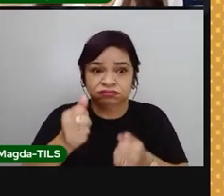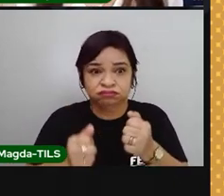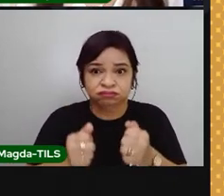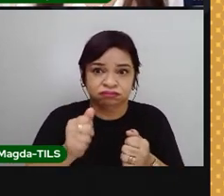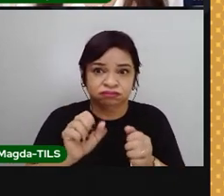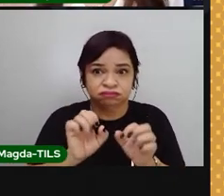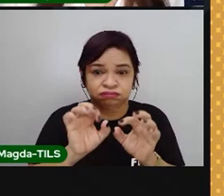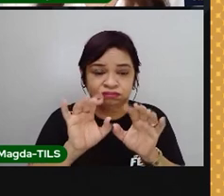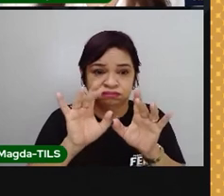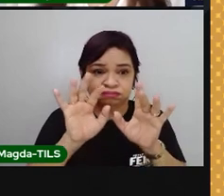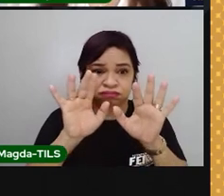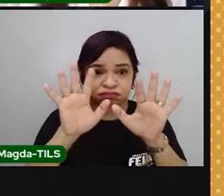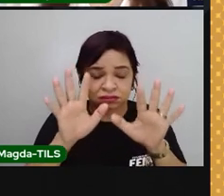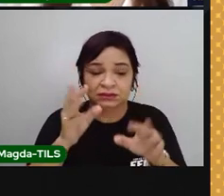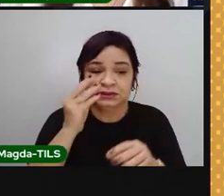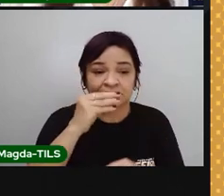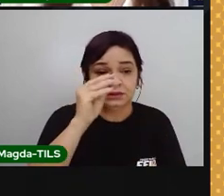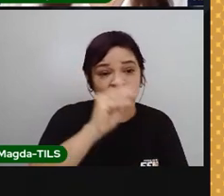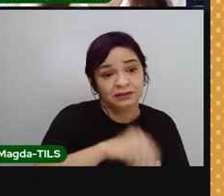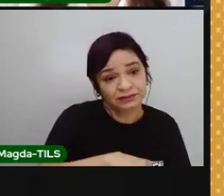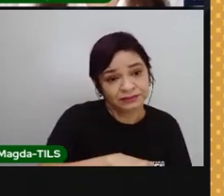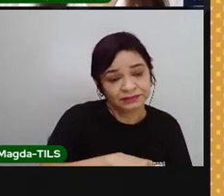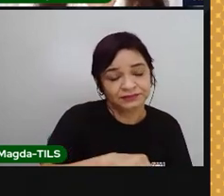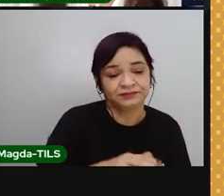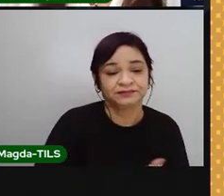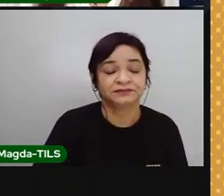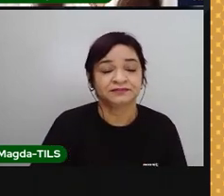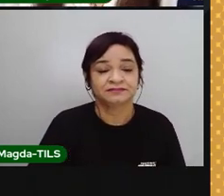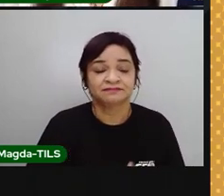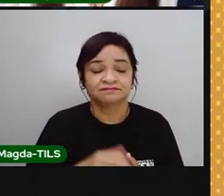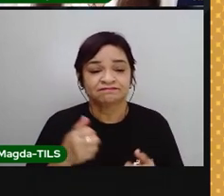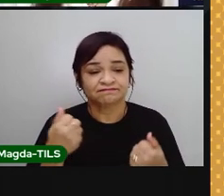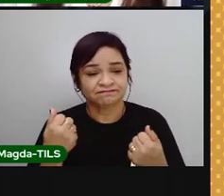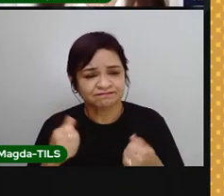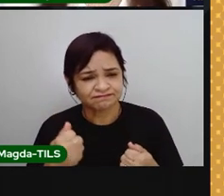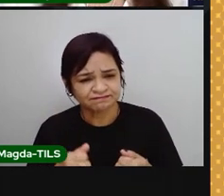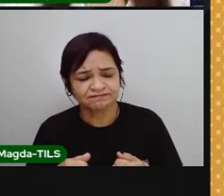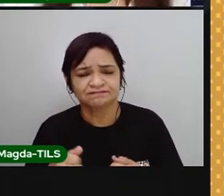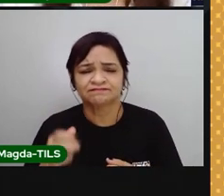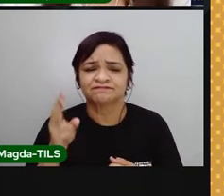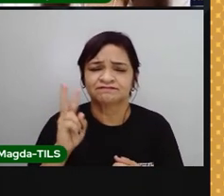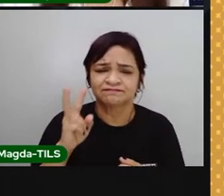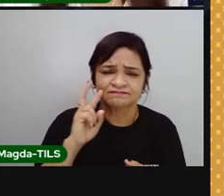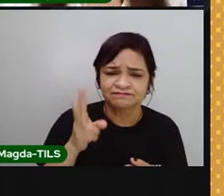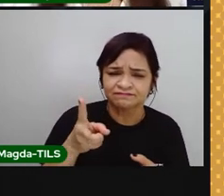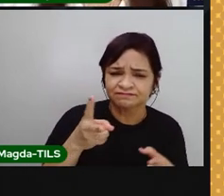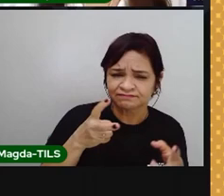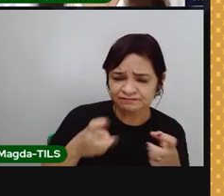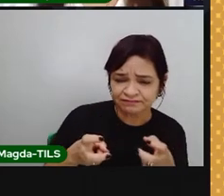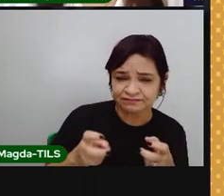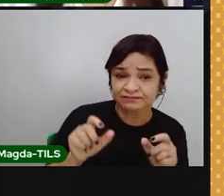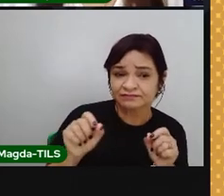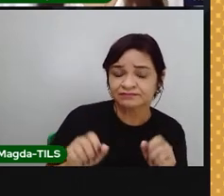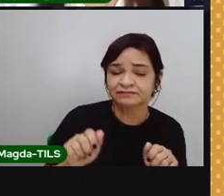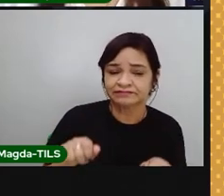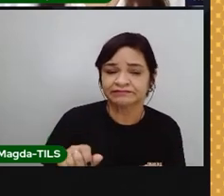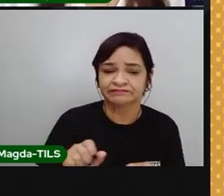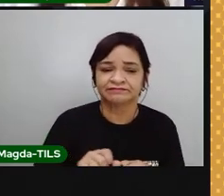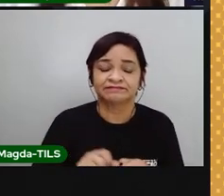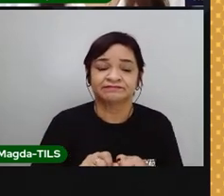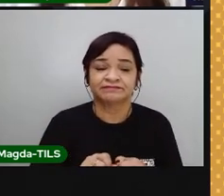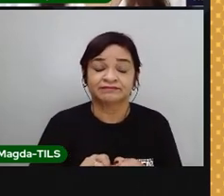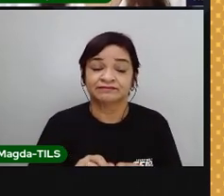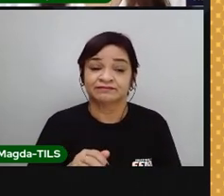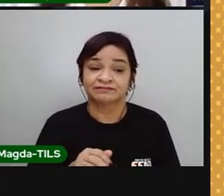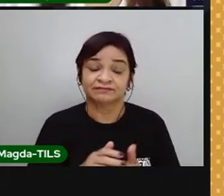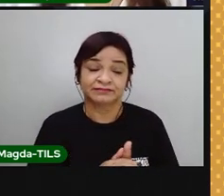diminui a emissão desses gases que fazem mal no meio ambiente. Economiza água e energia sempre, porque tem